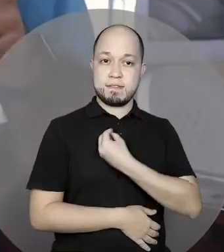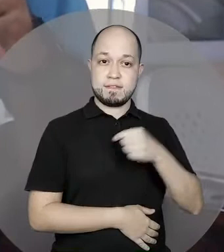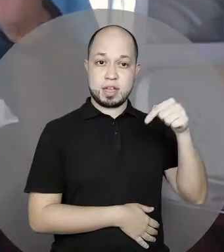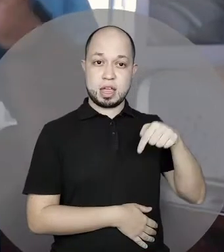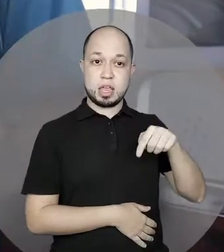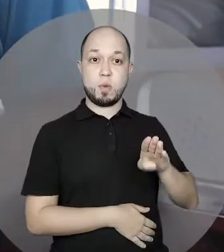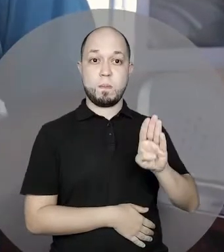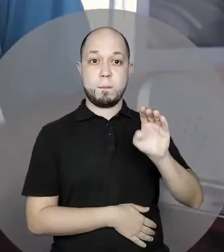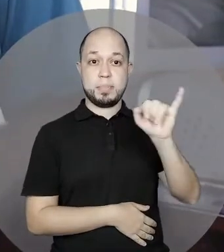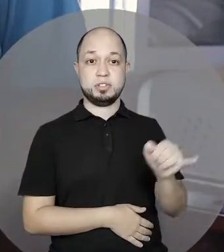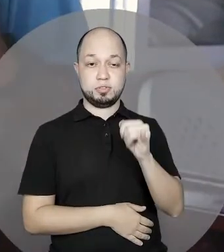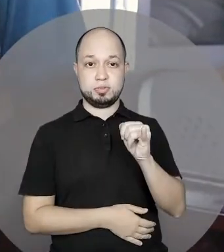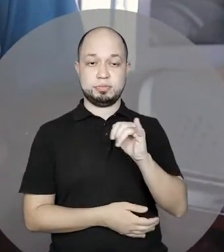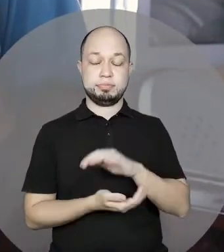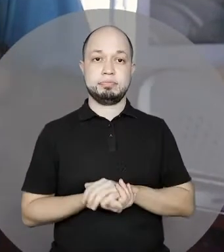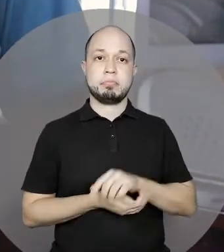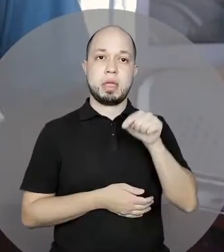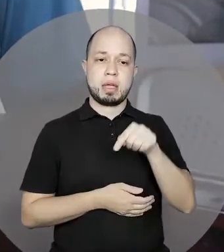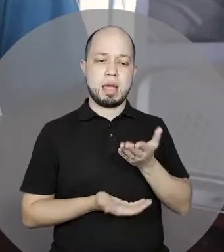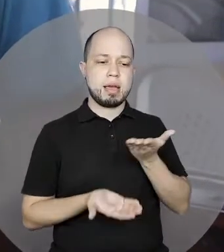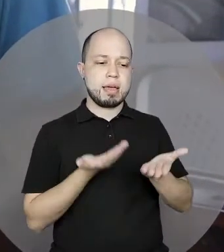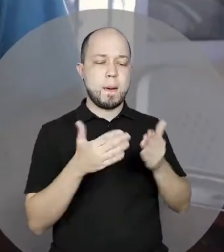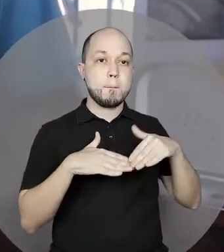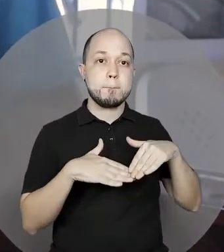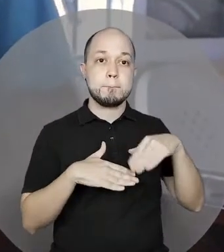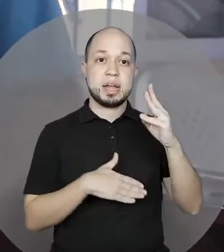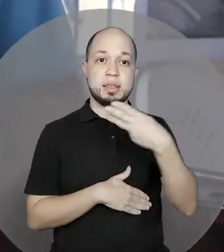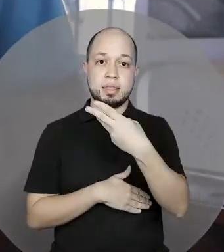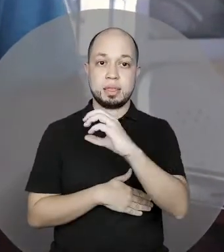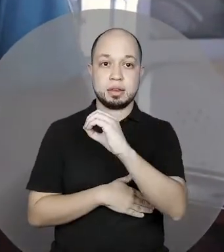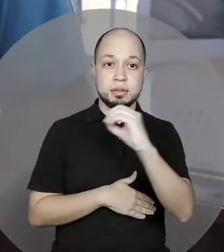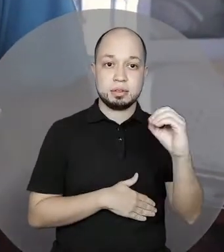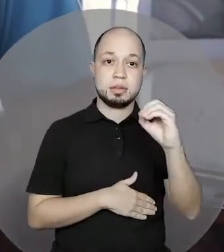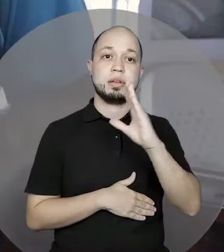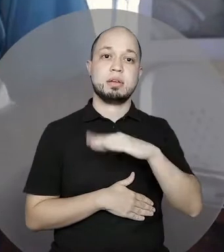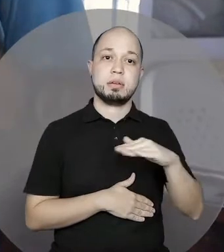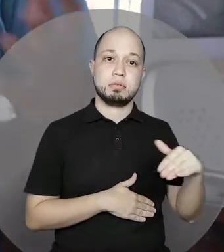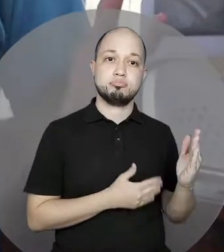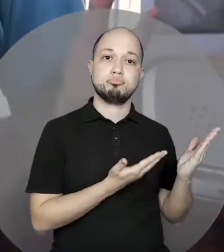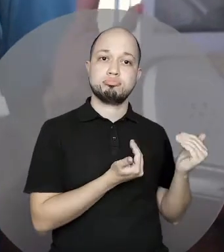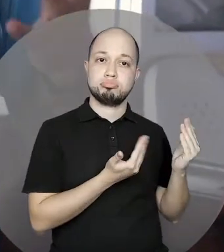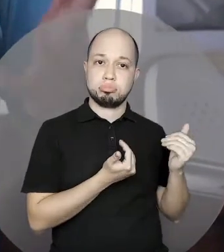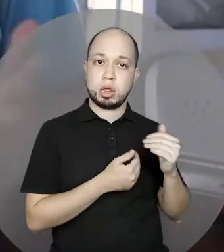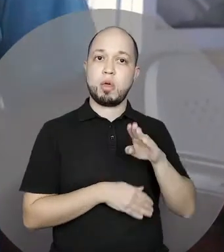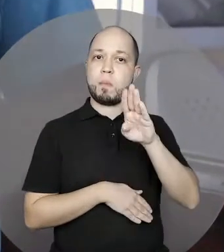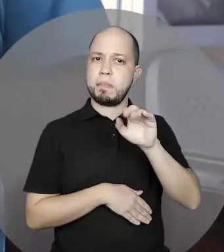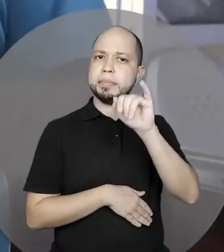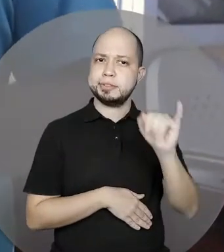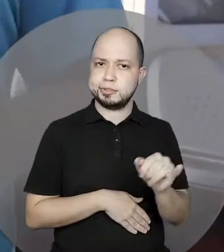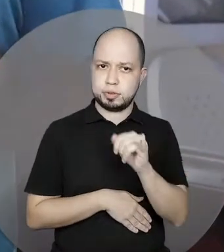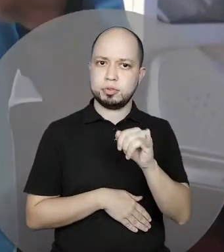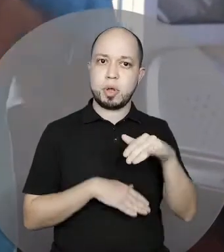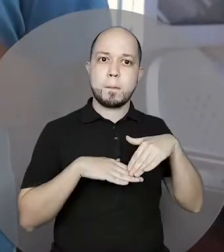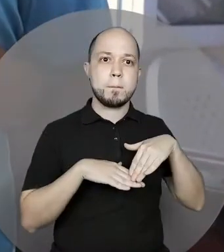Aqui nós atendemos mais de 300 crianças e adolescentes no bairro do Grande Bom Jardim e nós já estamos aqui há mais de 10